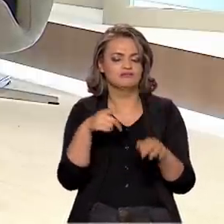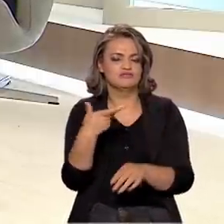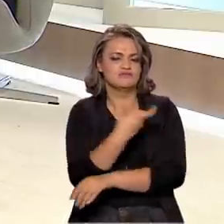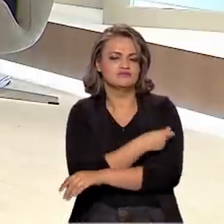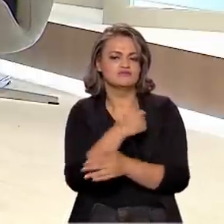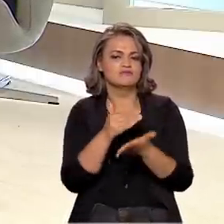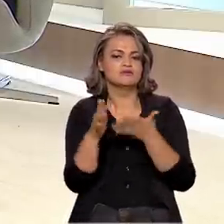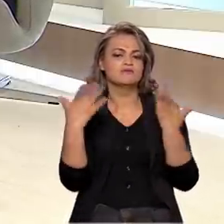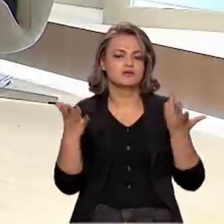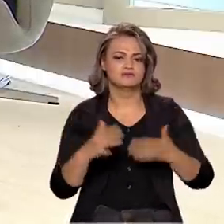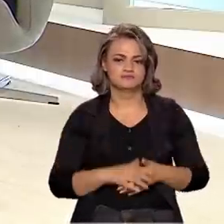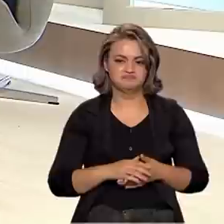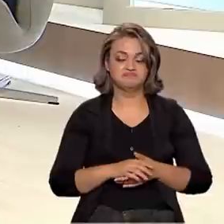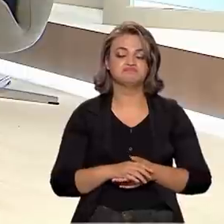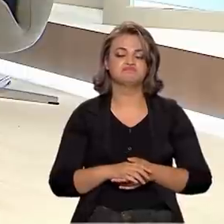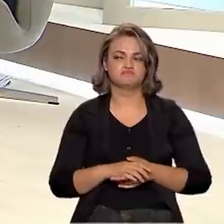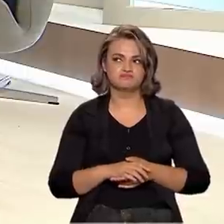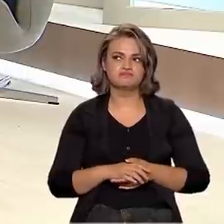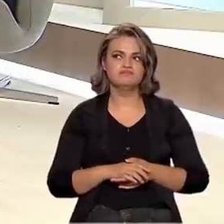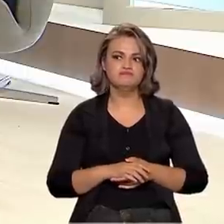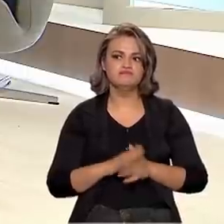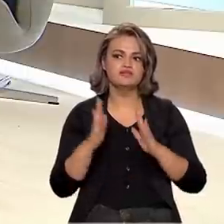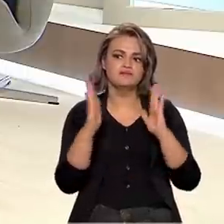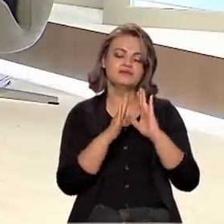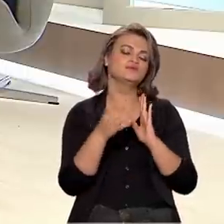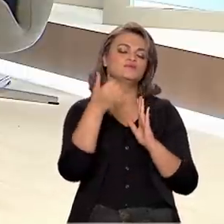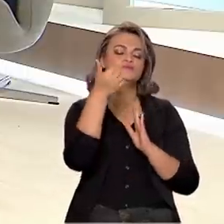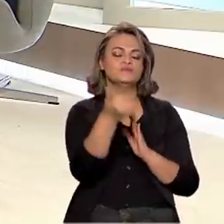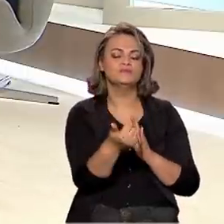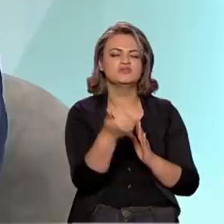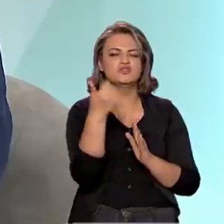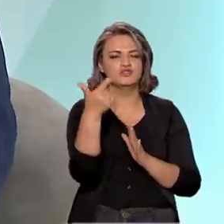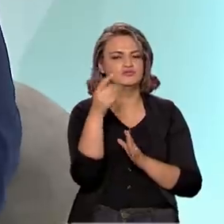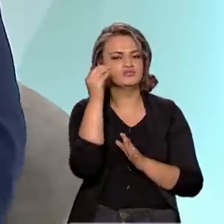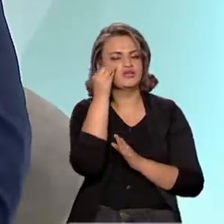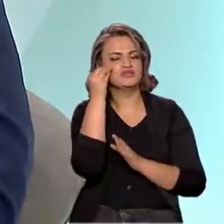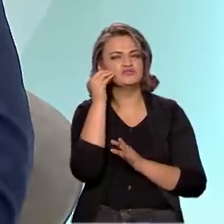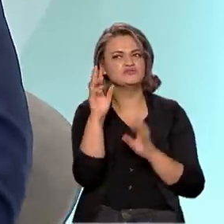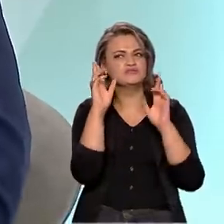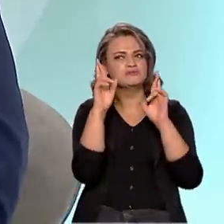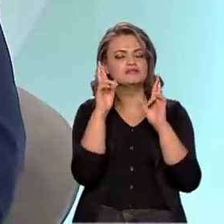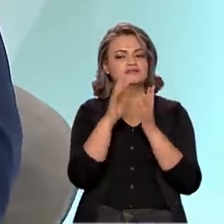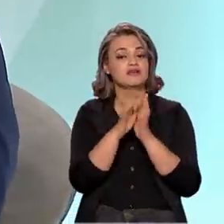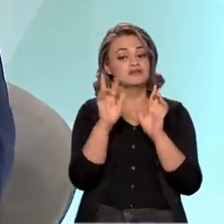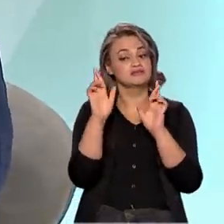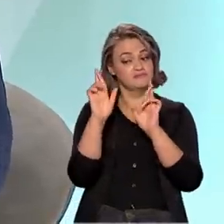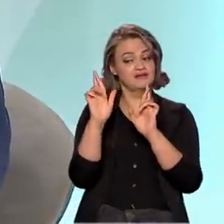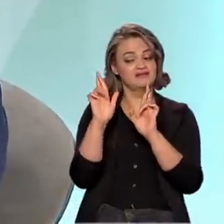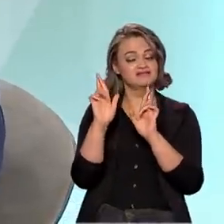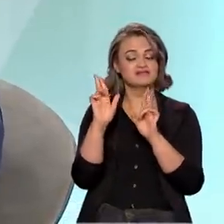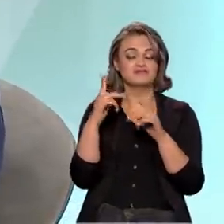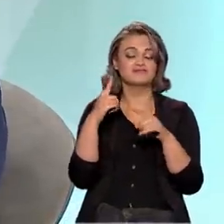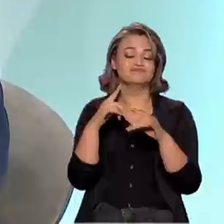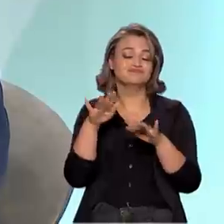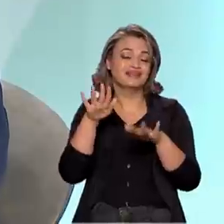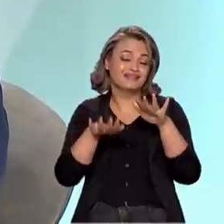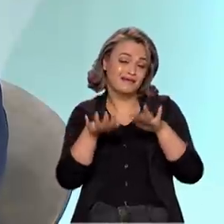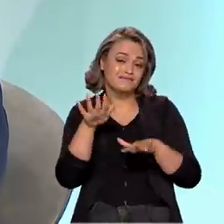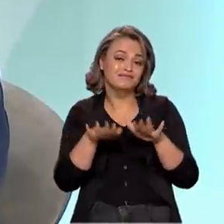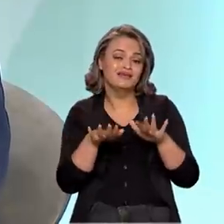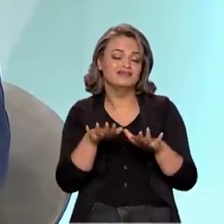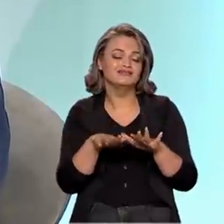Começando agora essa fase 1 e 2 de testes, eu tenho esperança, eu falo esperança porque depende um tanto